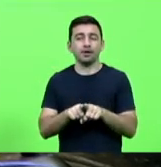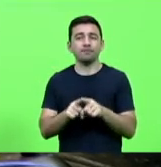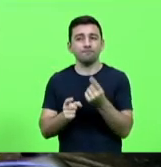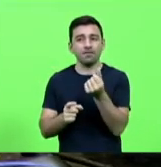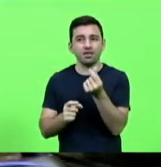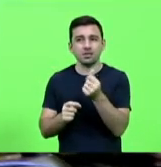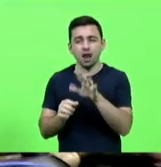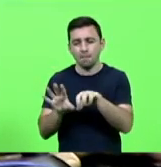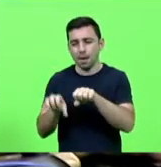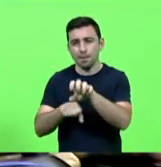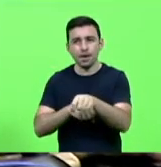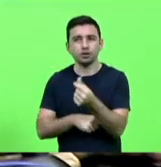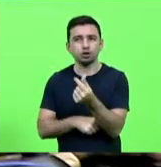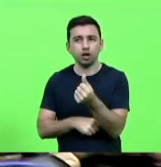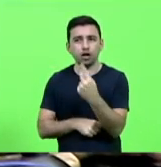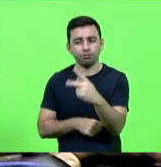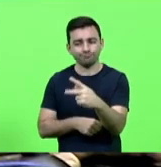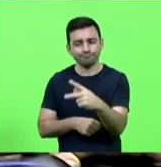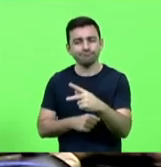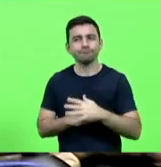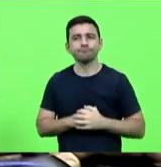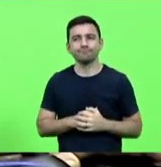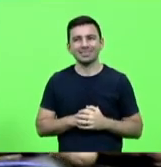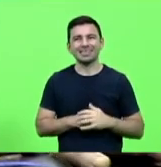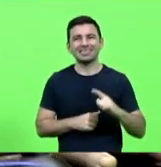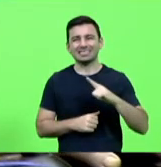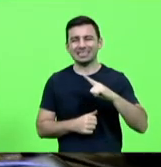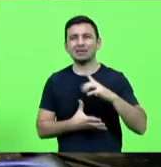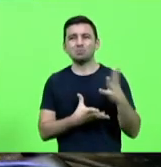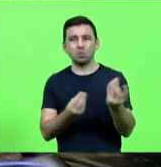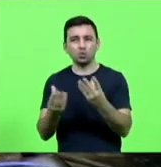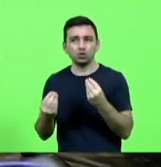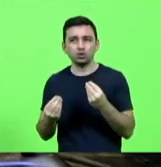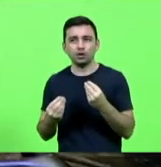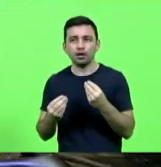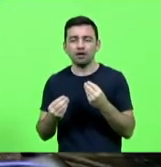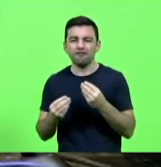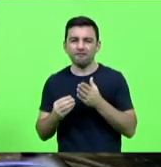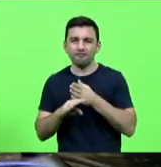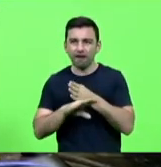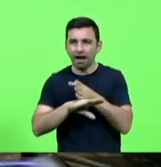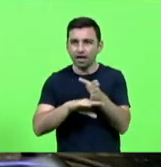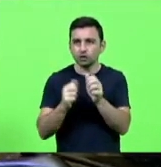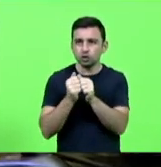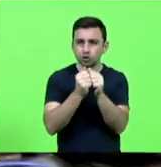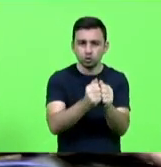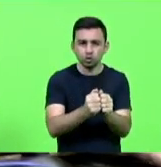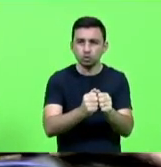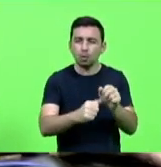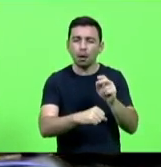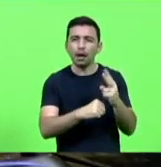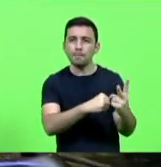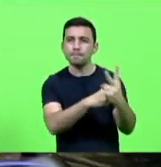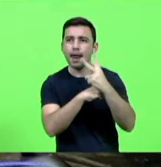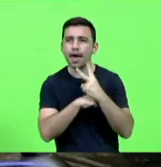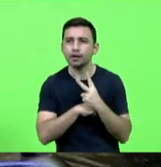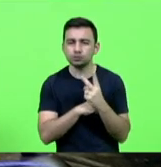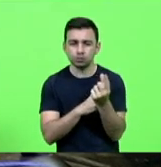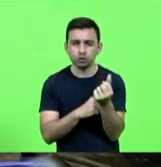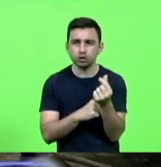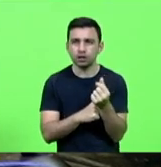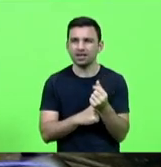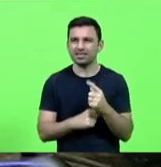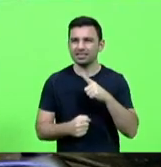são muitos idosos que às vezes são levados a fazer empréstimos se fazem empréstimos enganam são